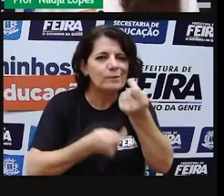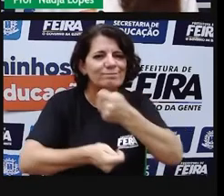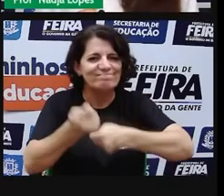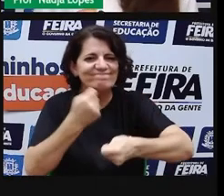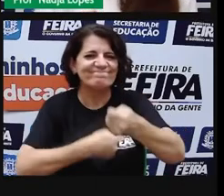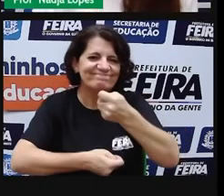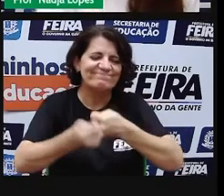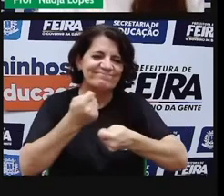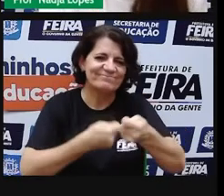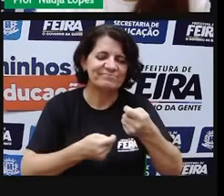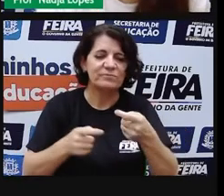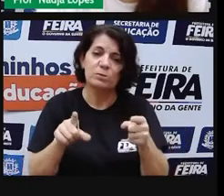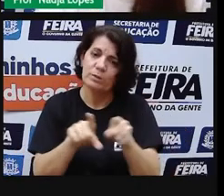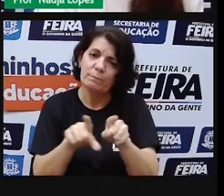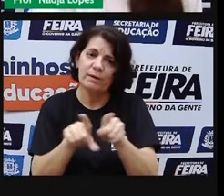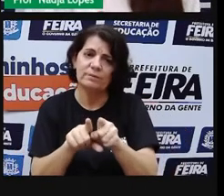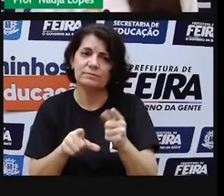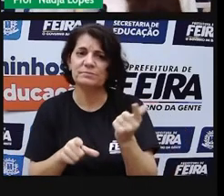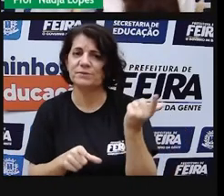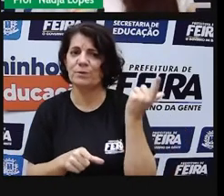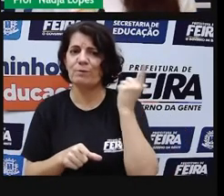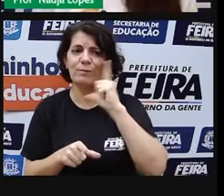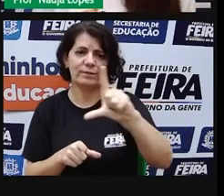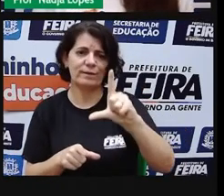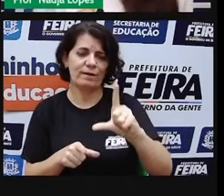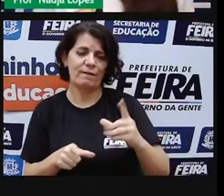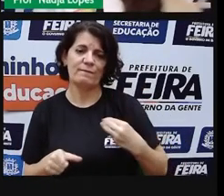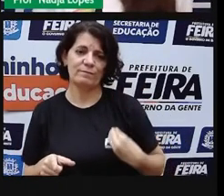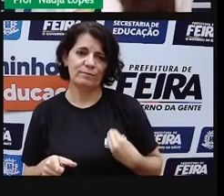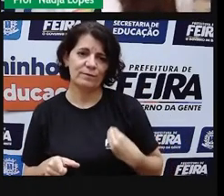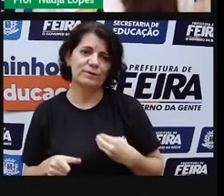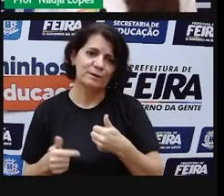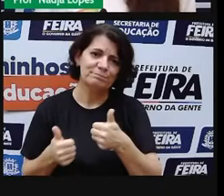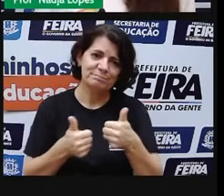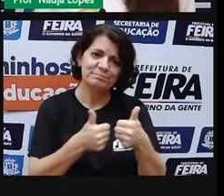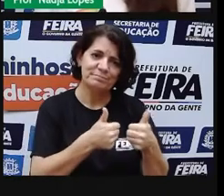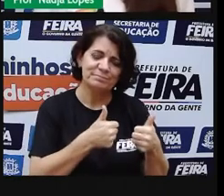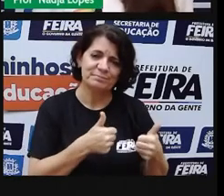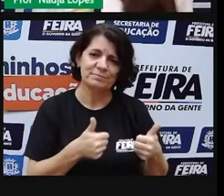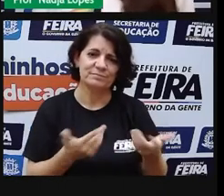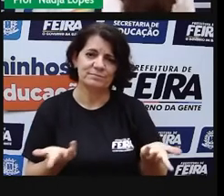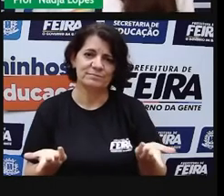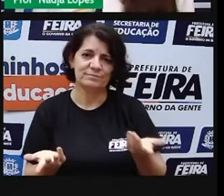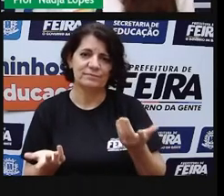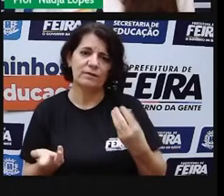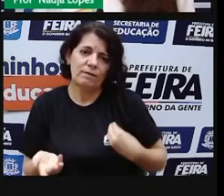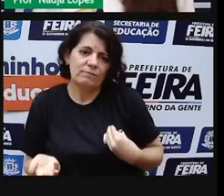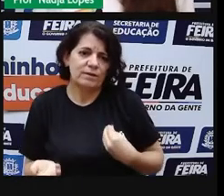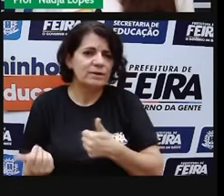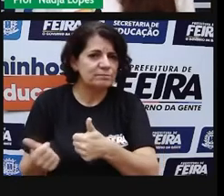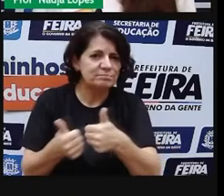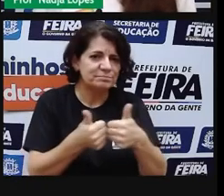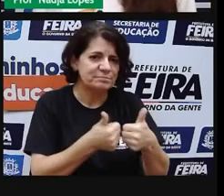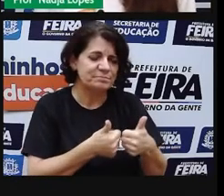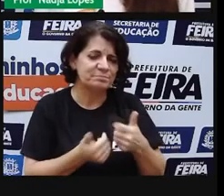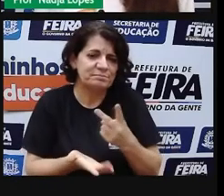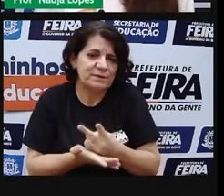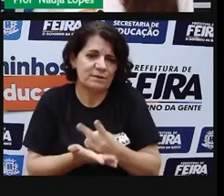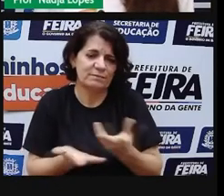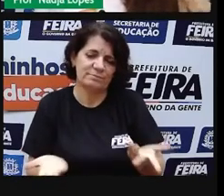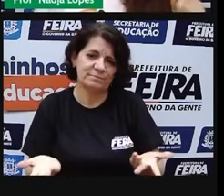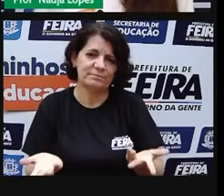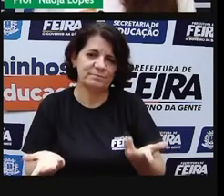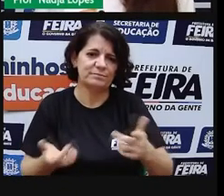garantia também de sobrevivência, que é manutenção da nossa vida. Então, através de